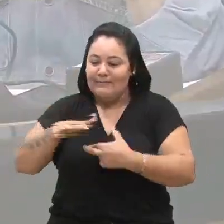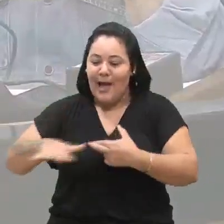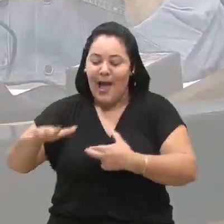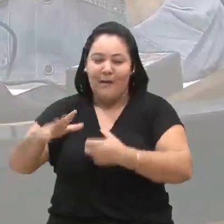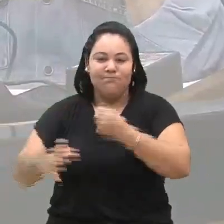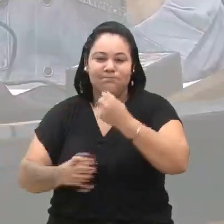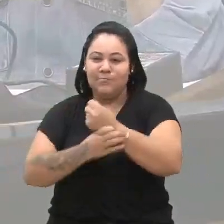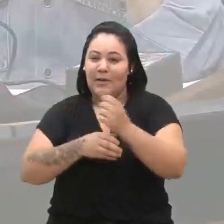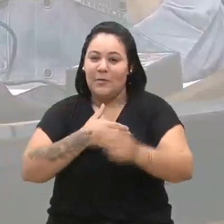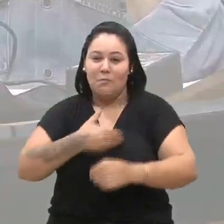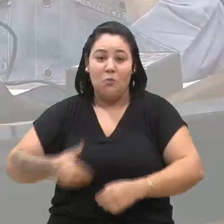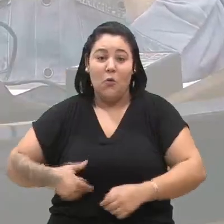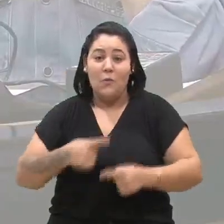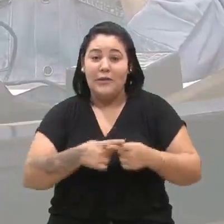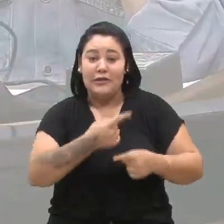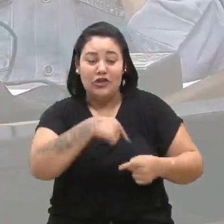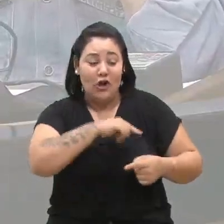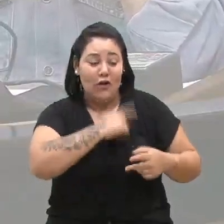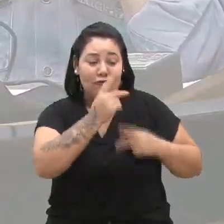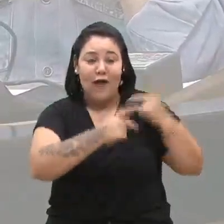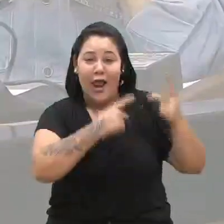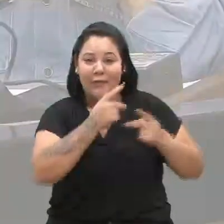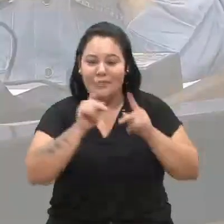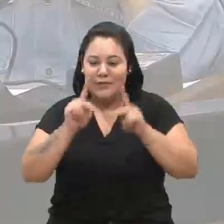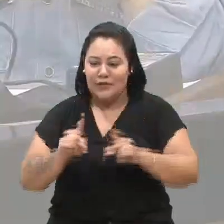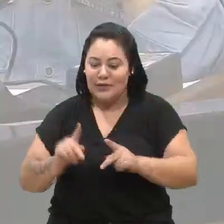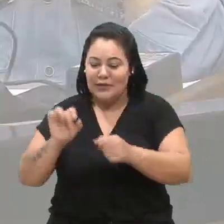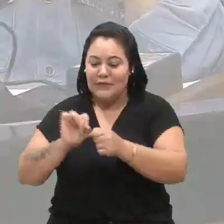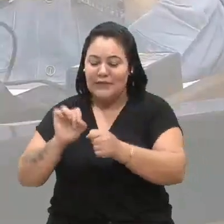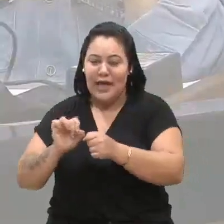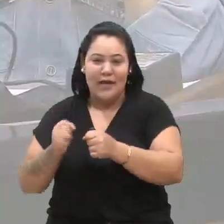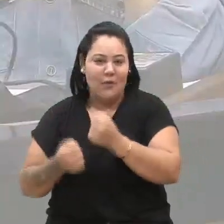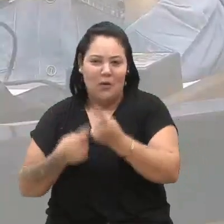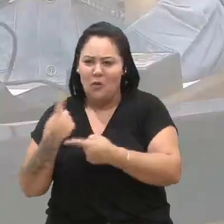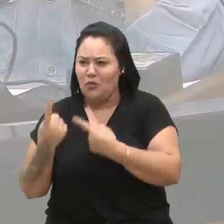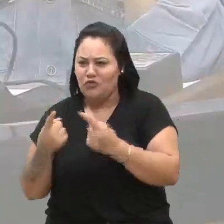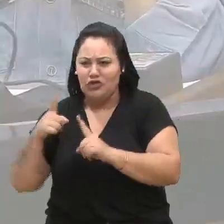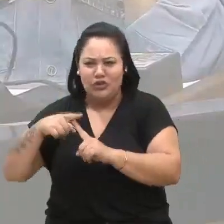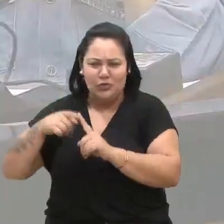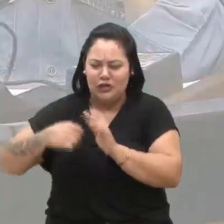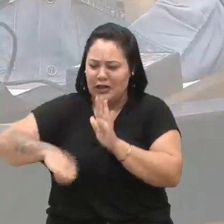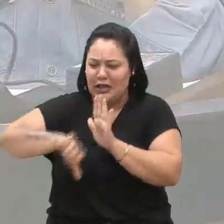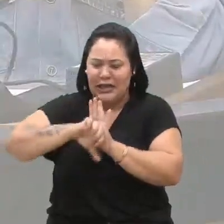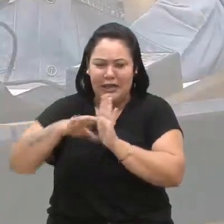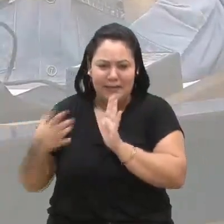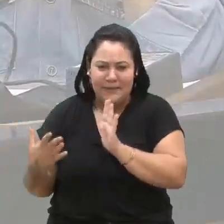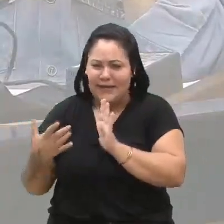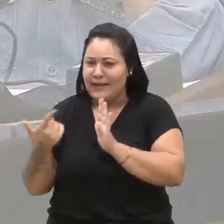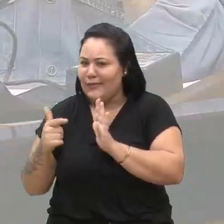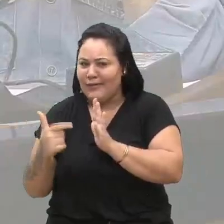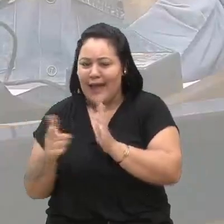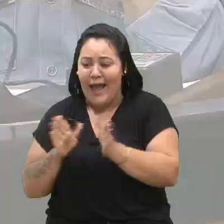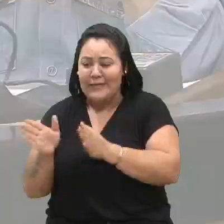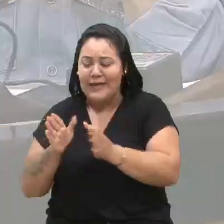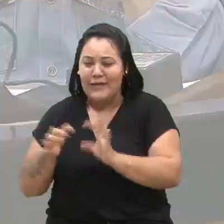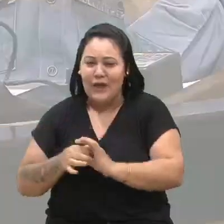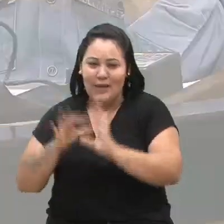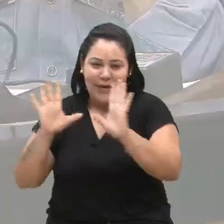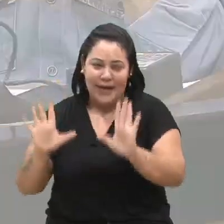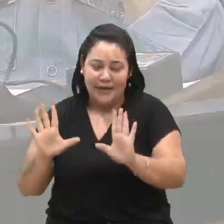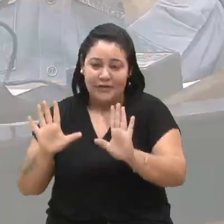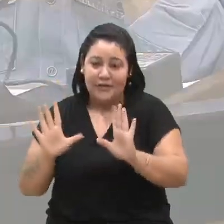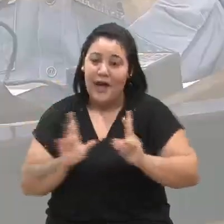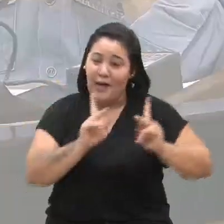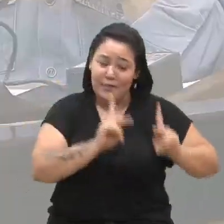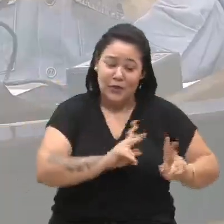nós estamos falando de pessoas que cometeram algum tipo de delito e estão privadas de liberdade, estão lá porque